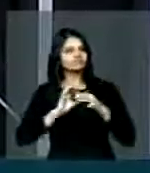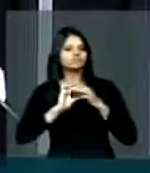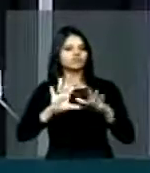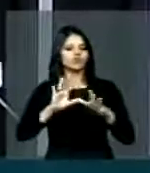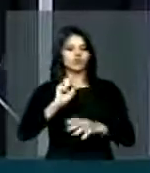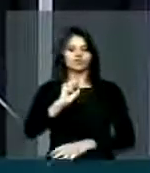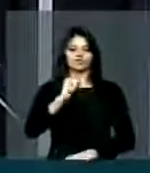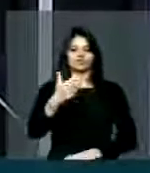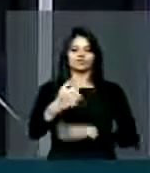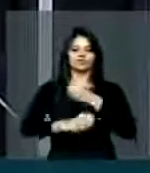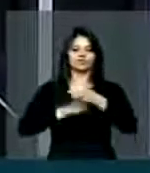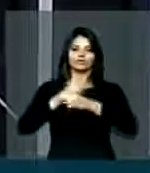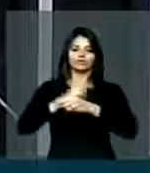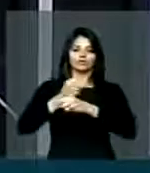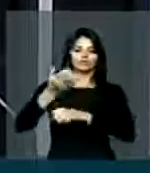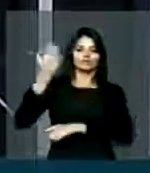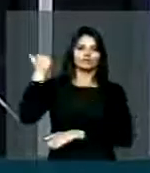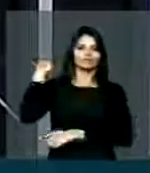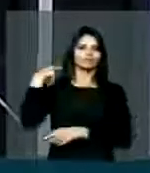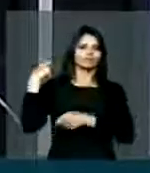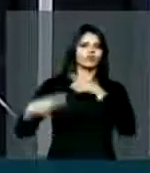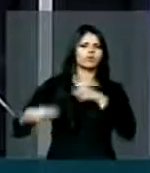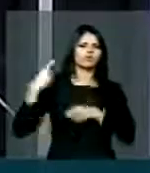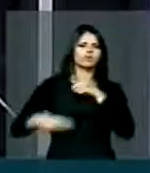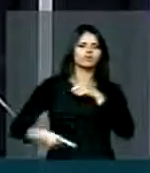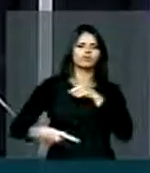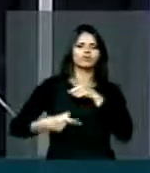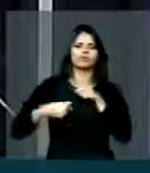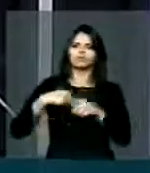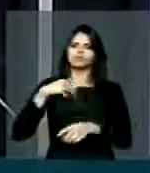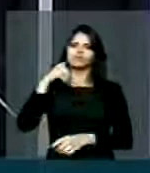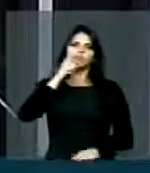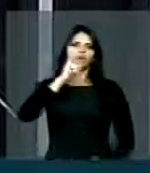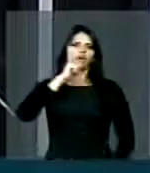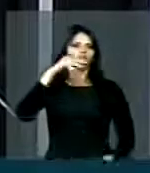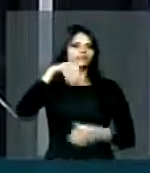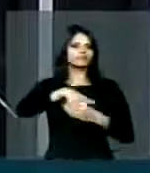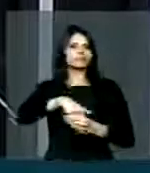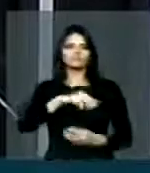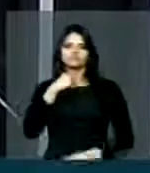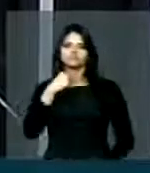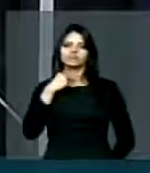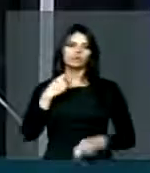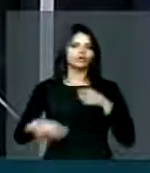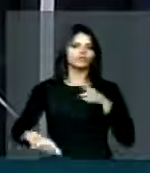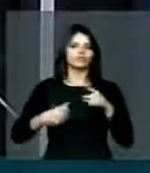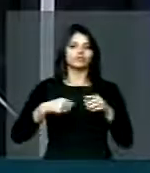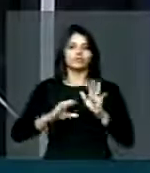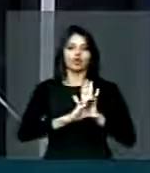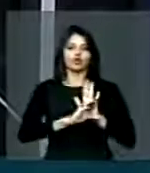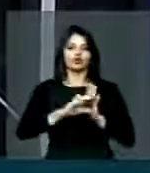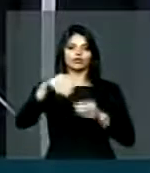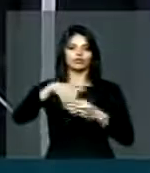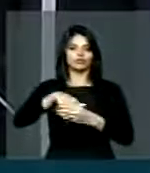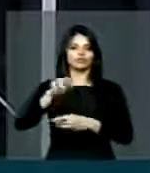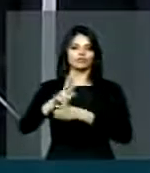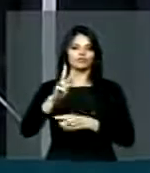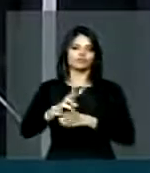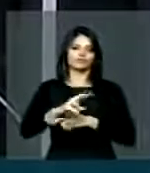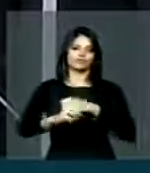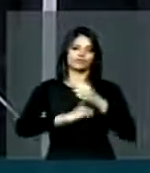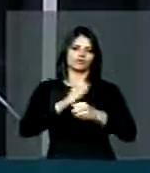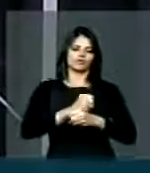82 anos era proibido a mulher votar. E foi através do Código Eleitoral Provisório de